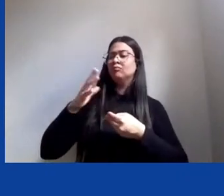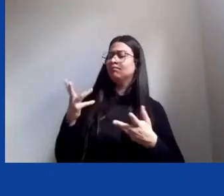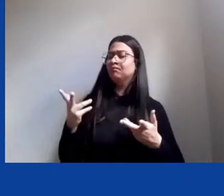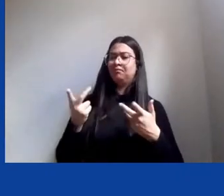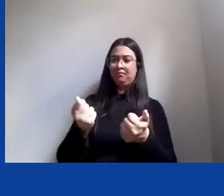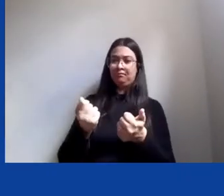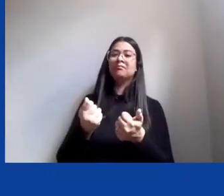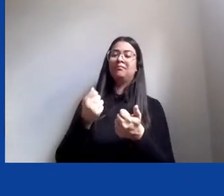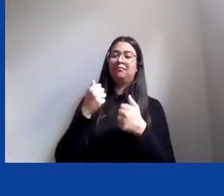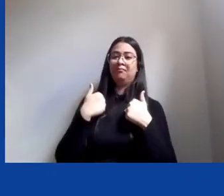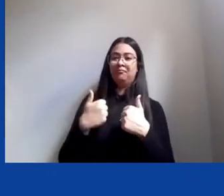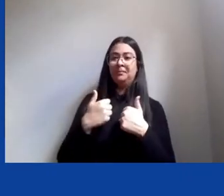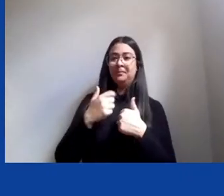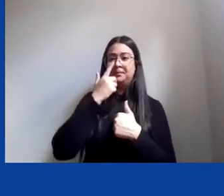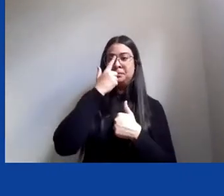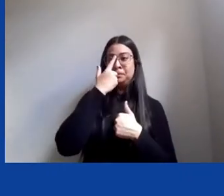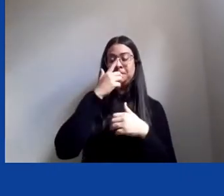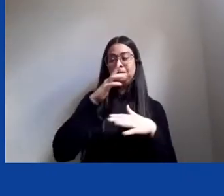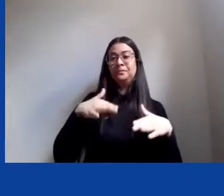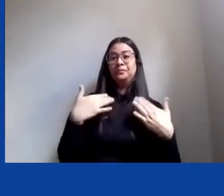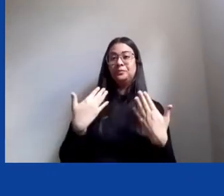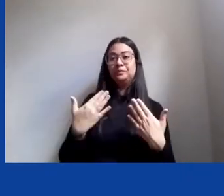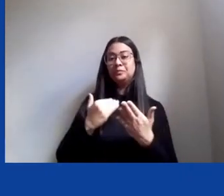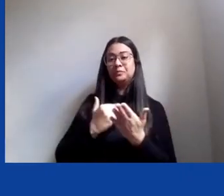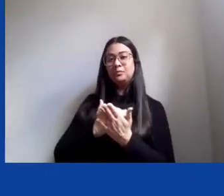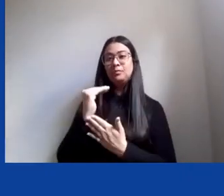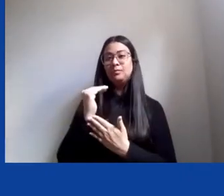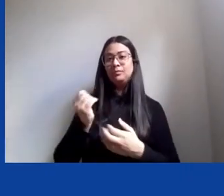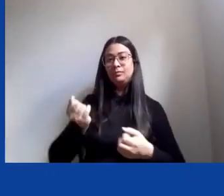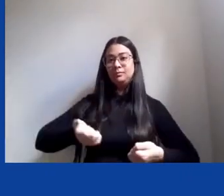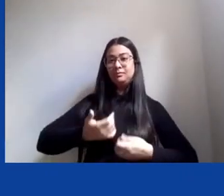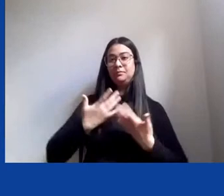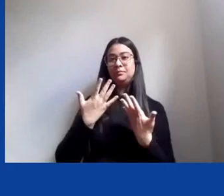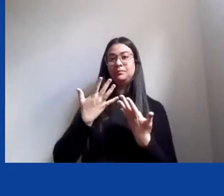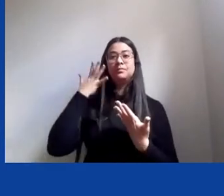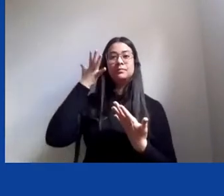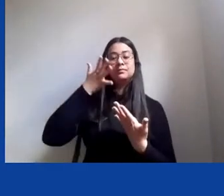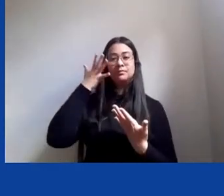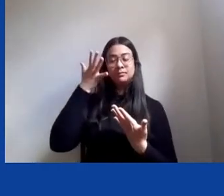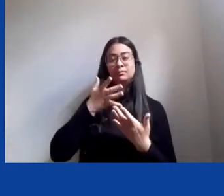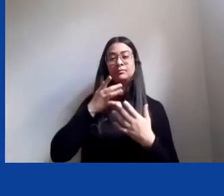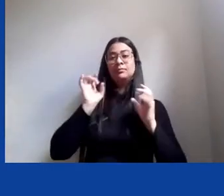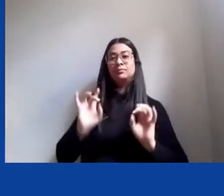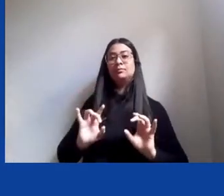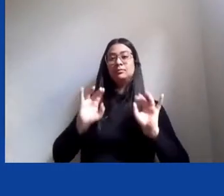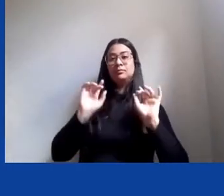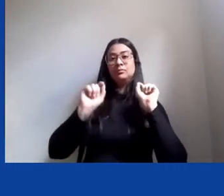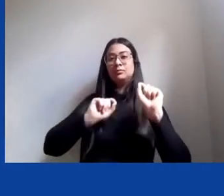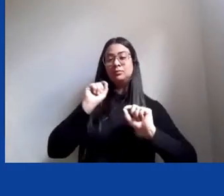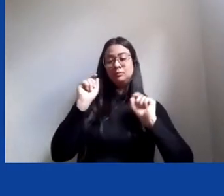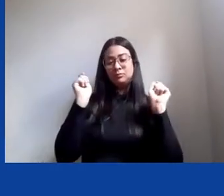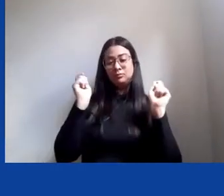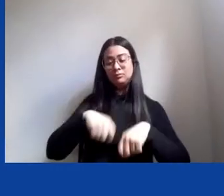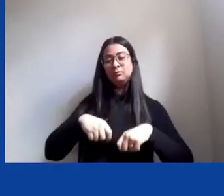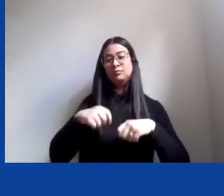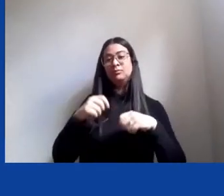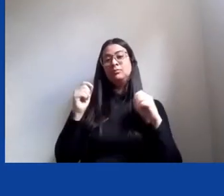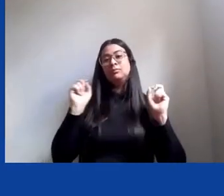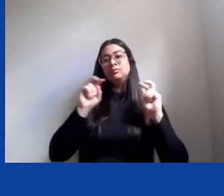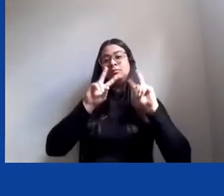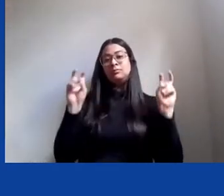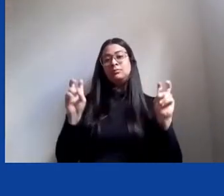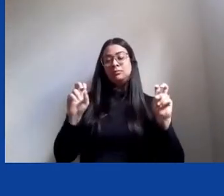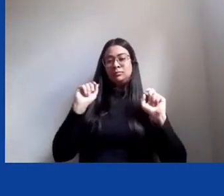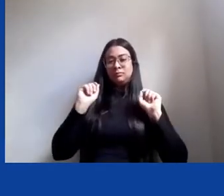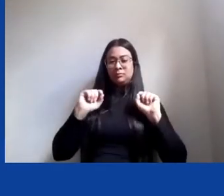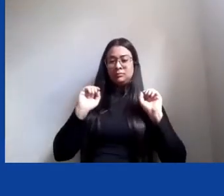inicio, né, essa comunicação destacando para que seja alcançada a abordagem, o enfoque